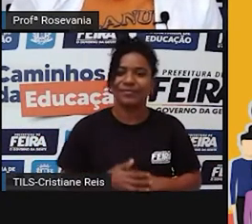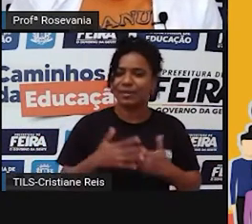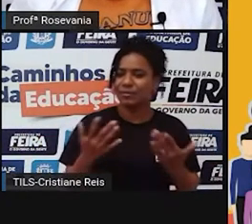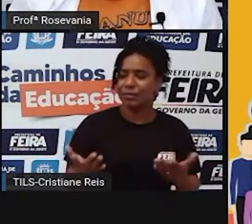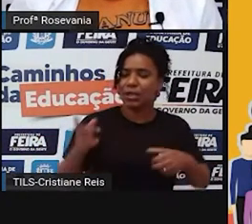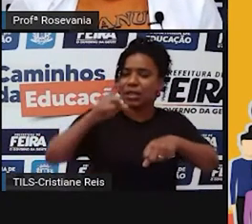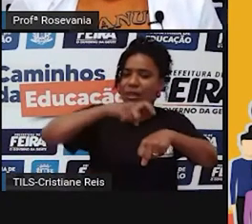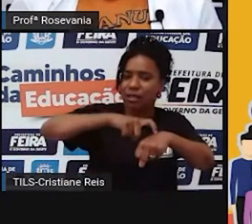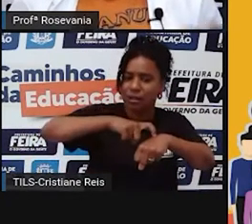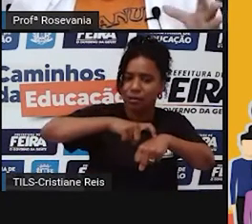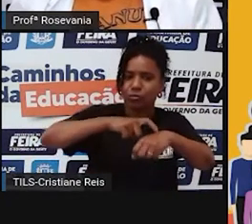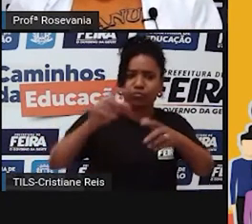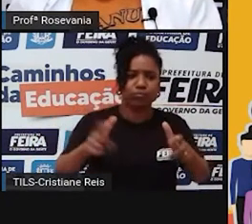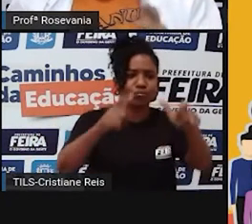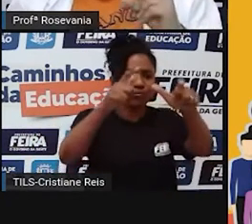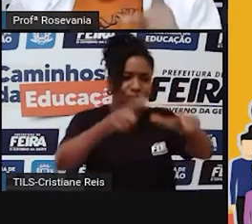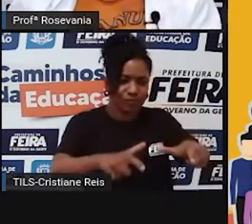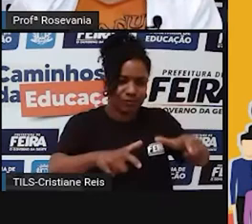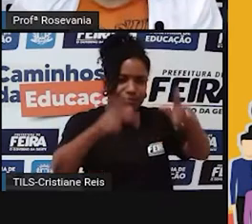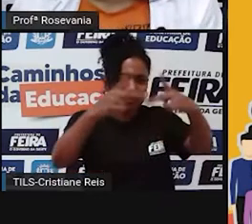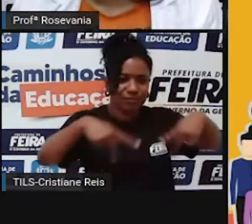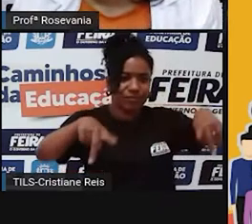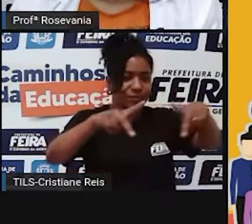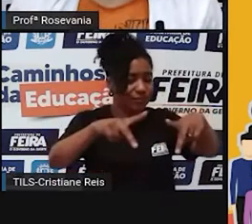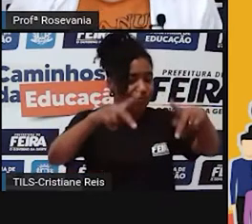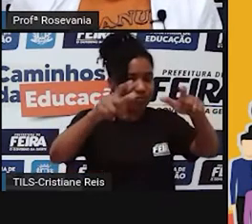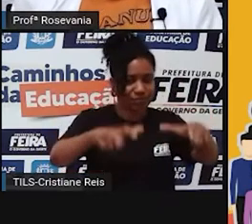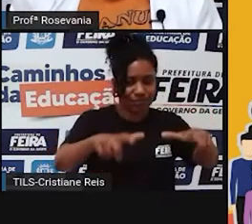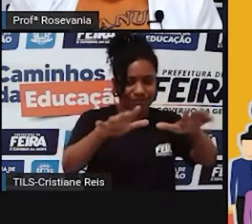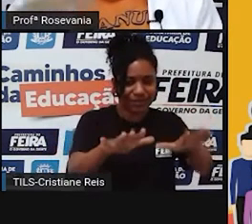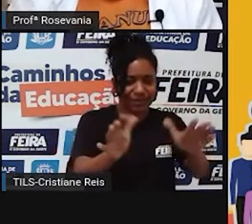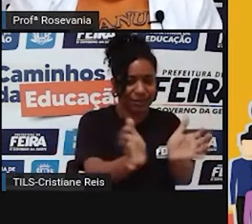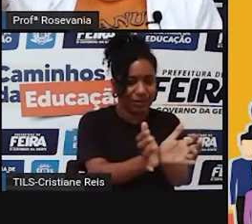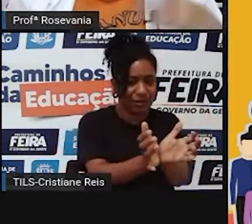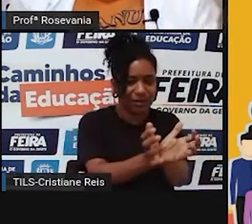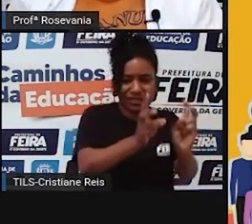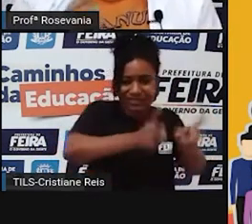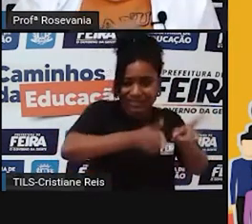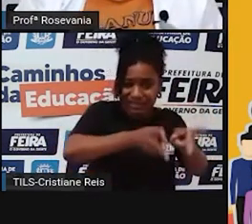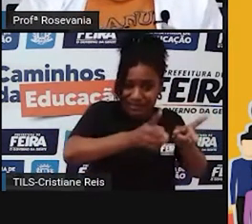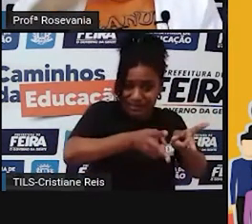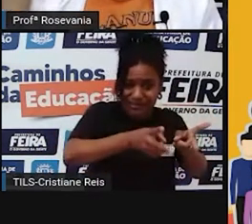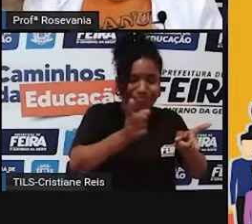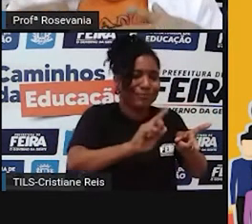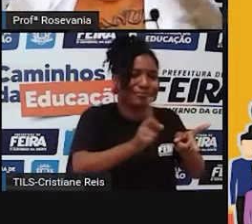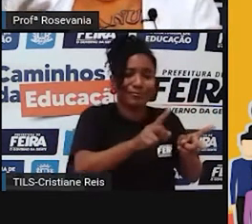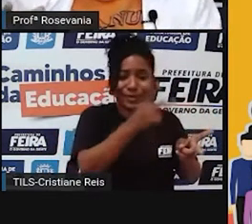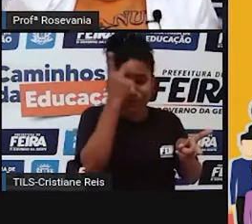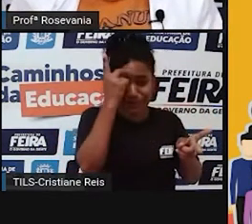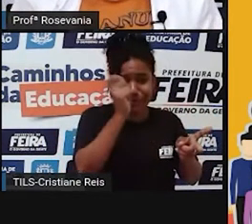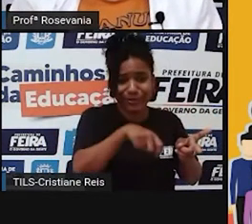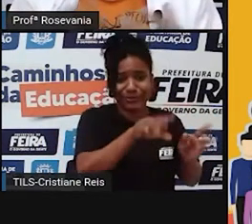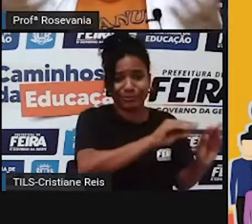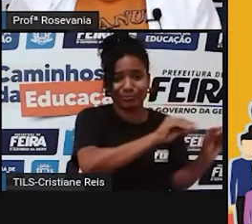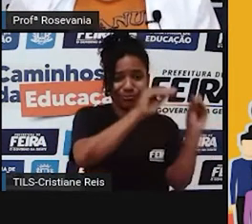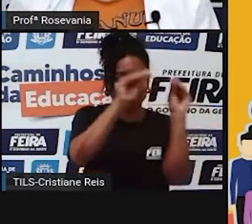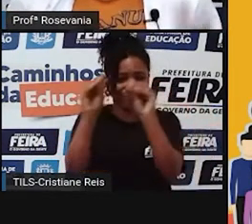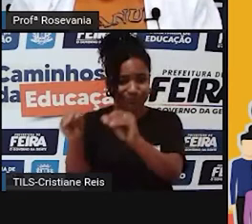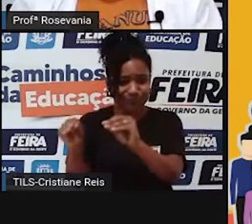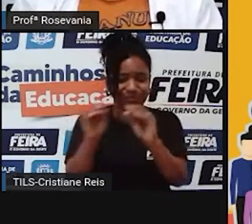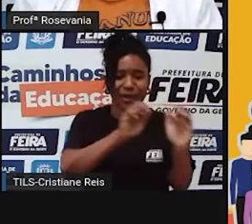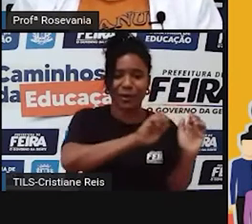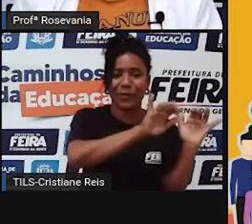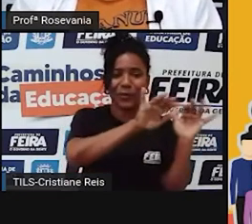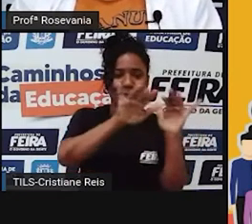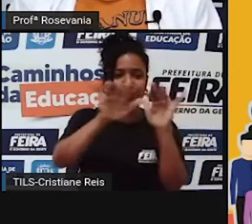que num determinado tempo? porque nós temos as migrações. As pessoas, né, elas se, embora dizia assim, né, se mudam